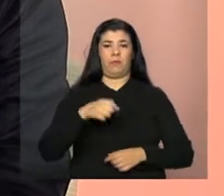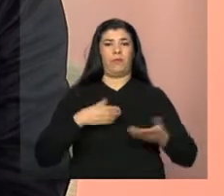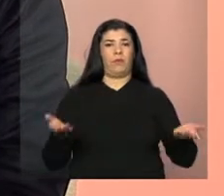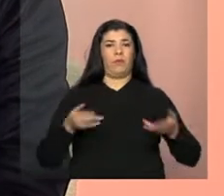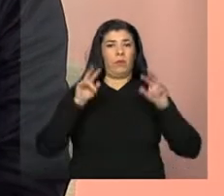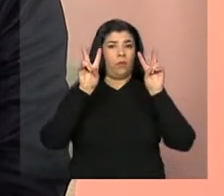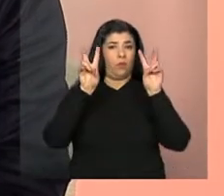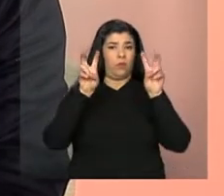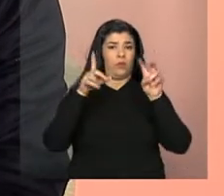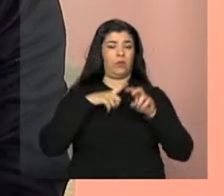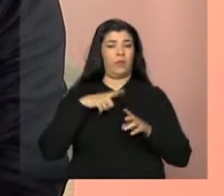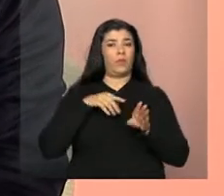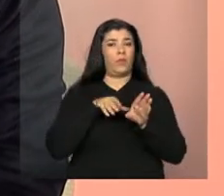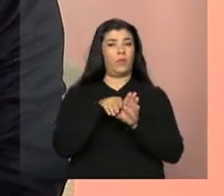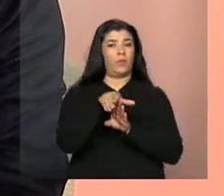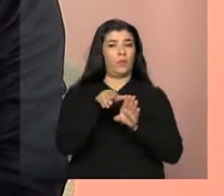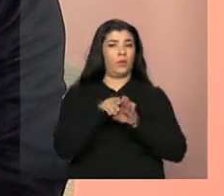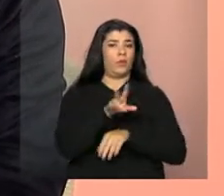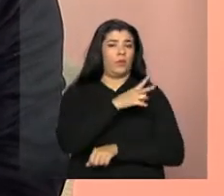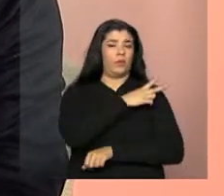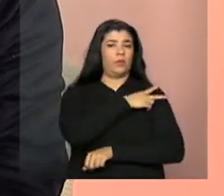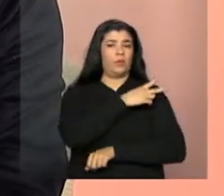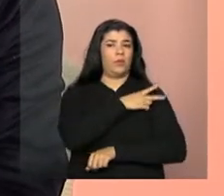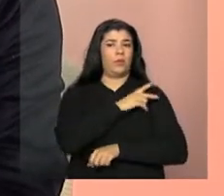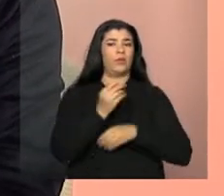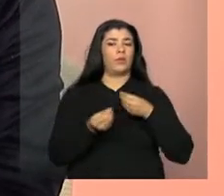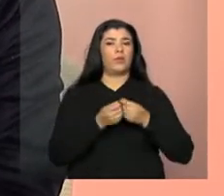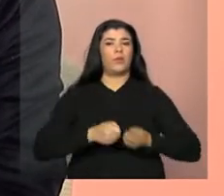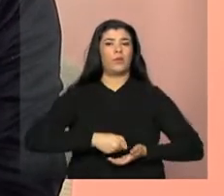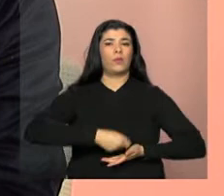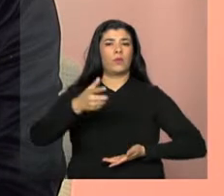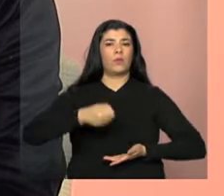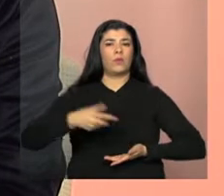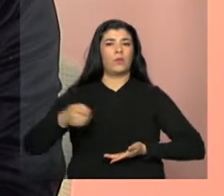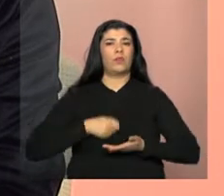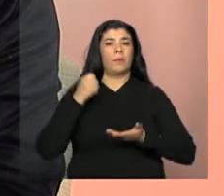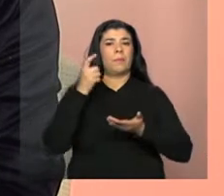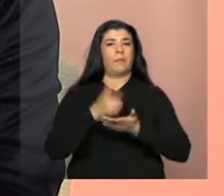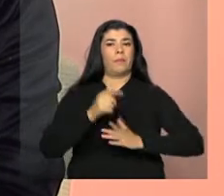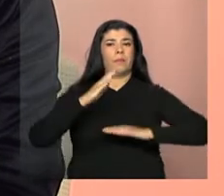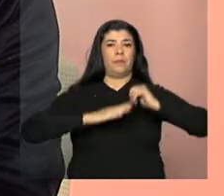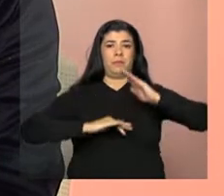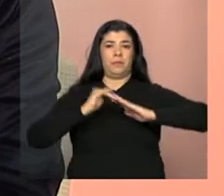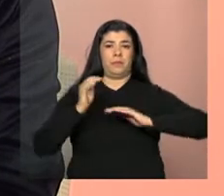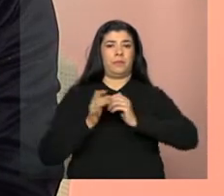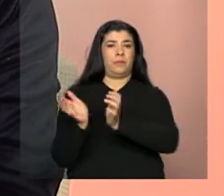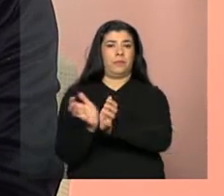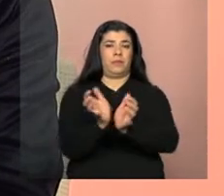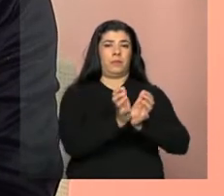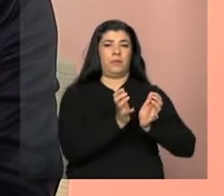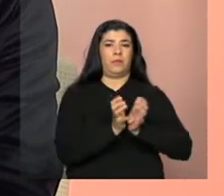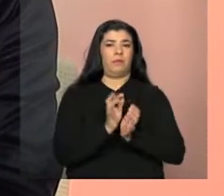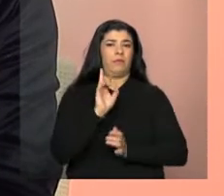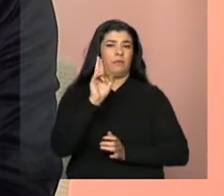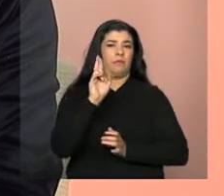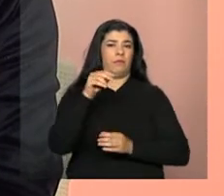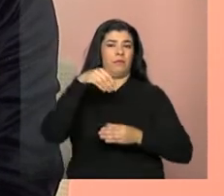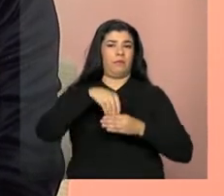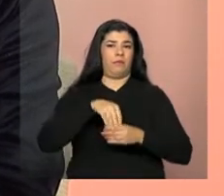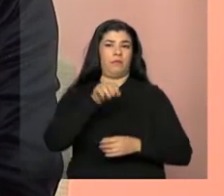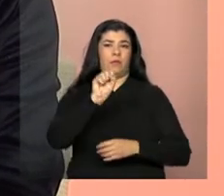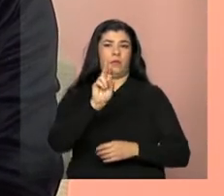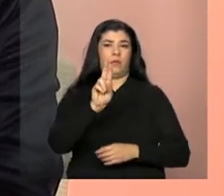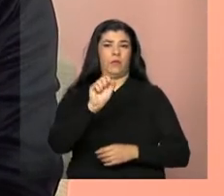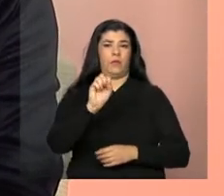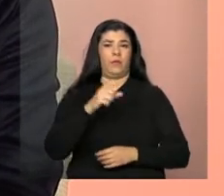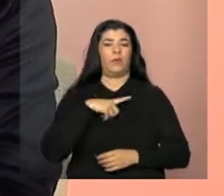hoje são as orientações técnicas sobre os gastos no pagamento dos profissionais das equipes de referência do SUAS,